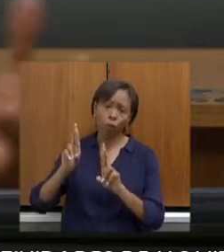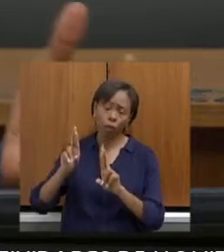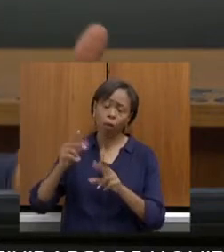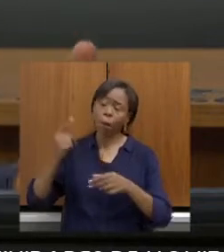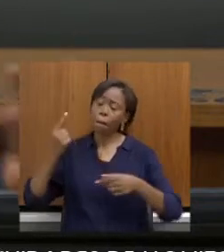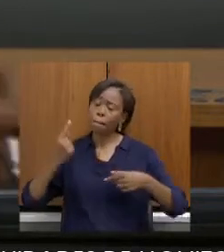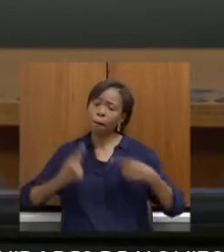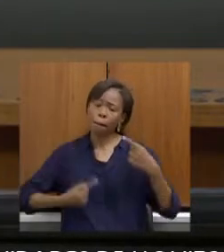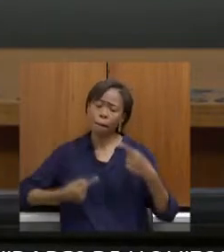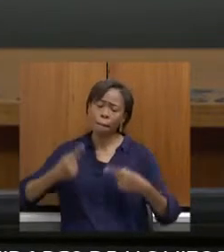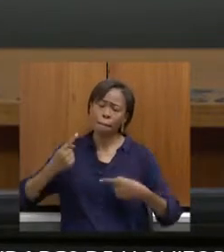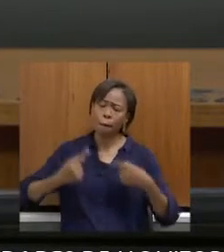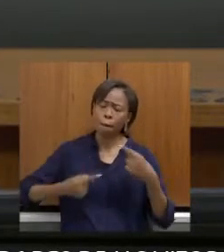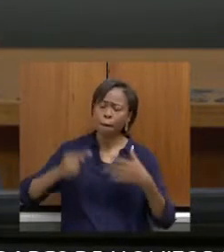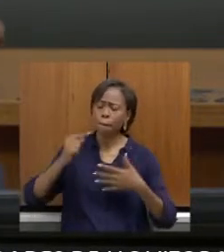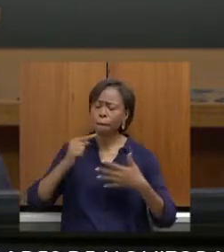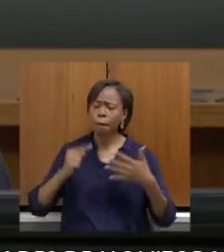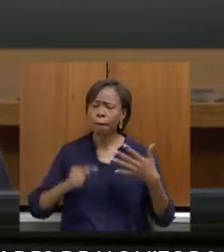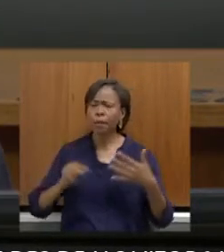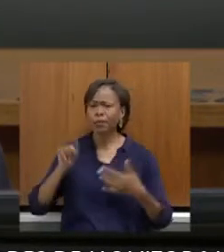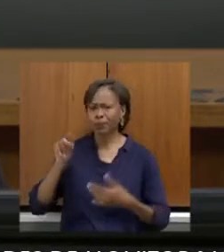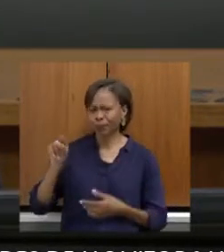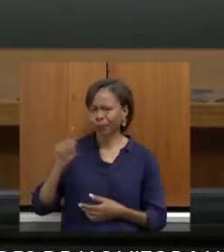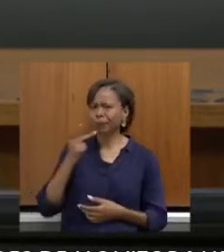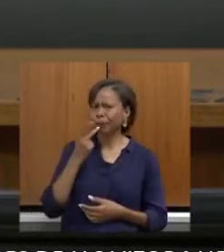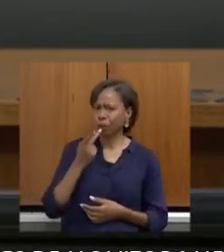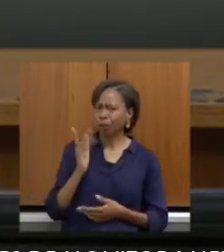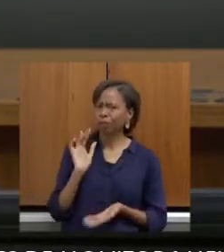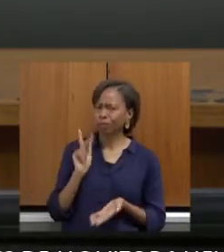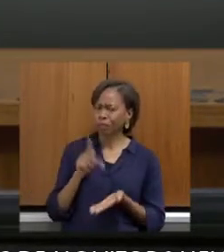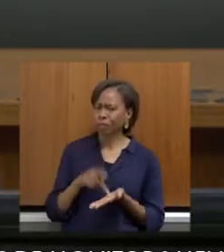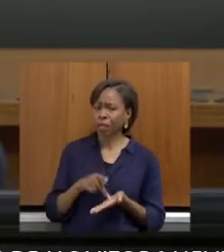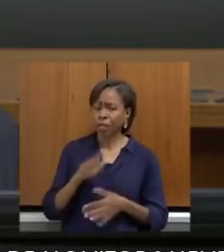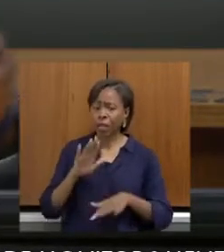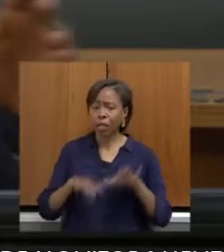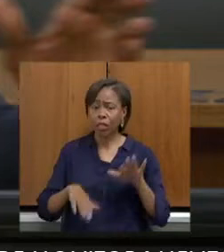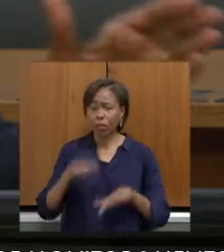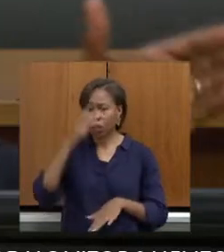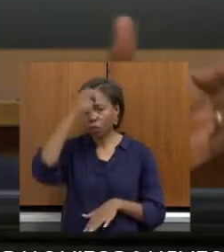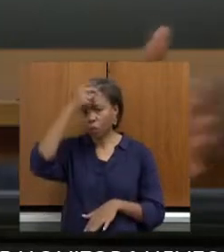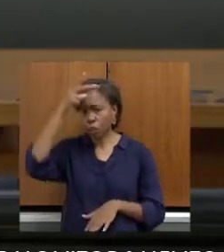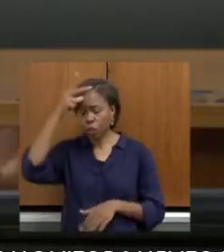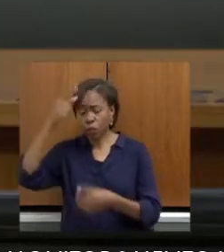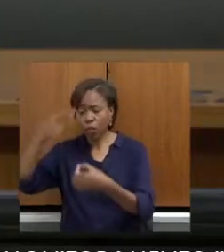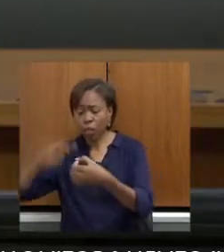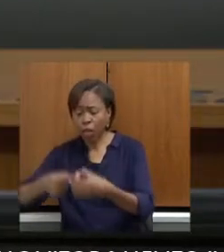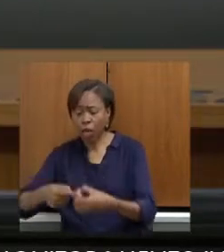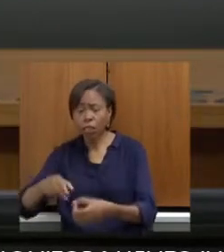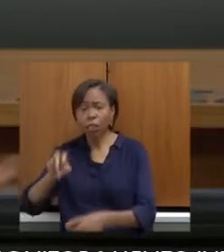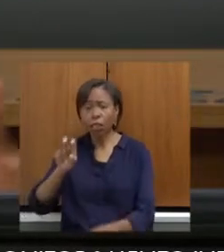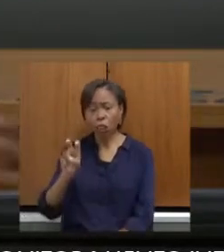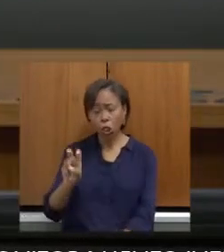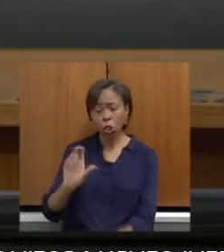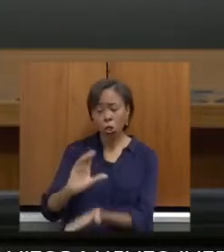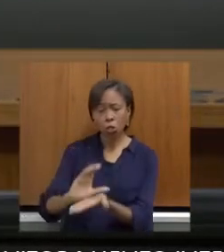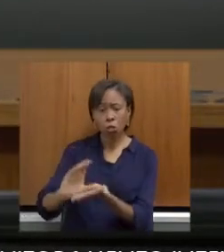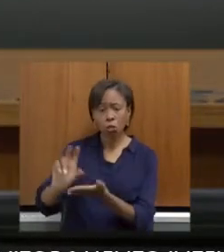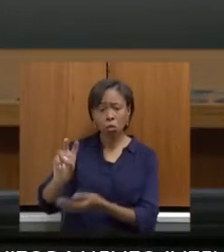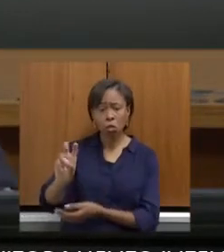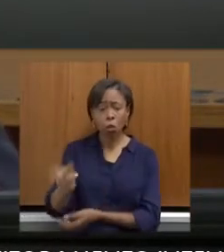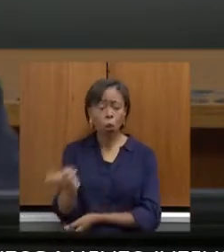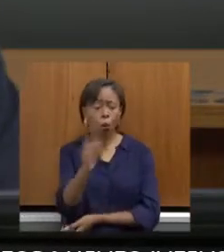É realmente o que o senhor falou, um município recebe cinco, o outro 314. Realmente,